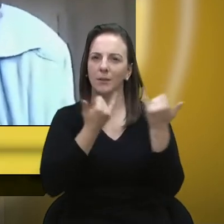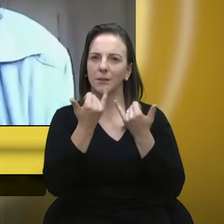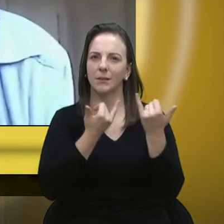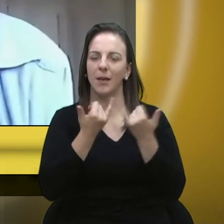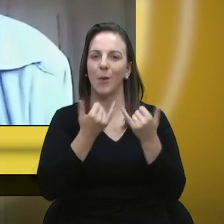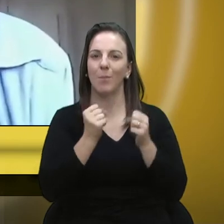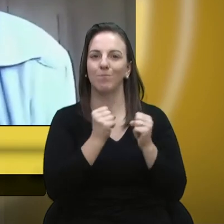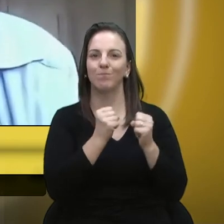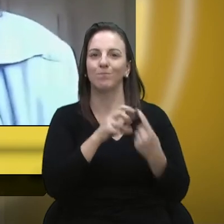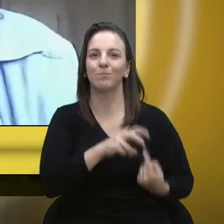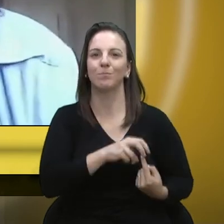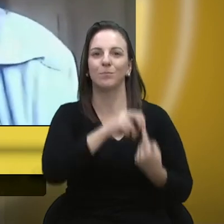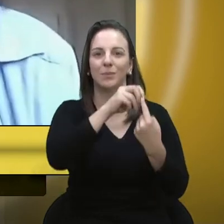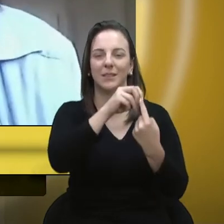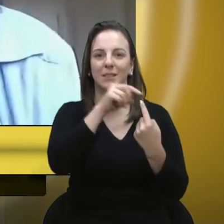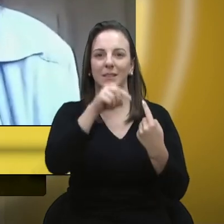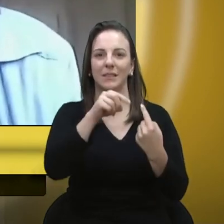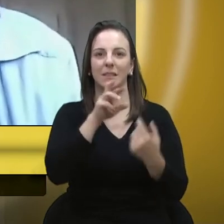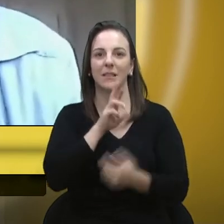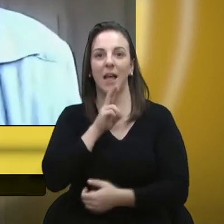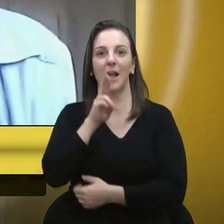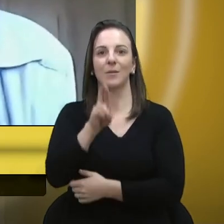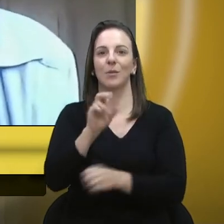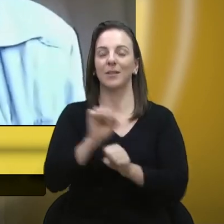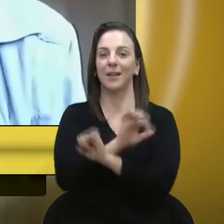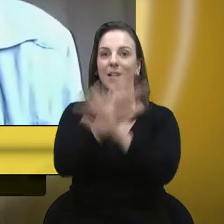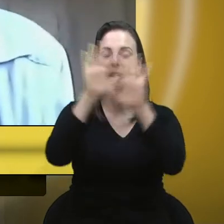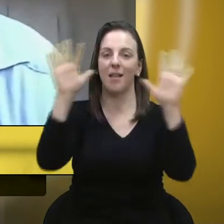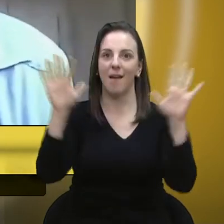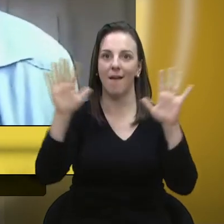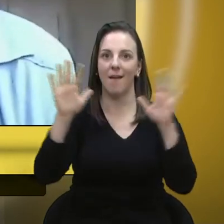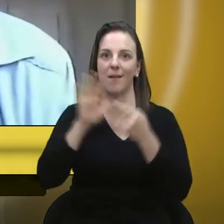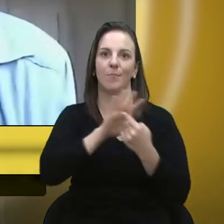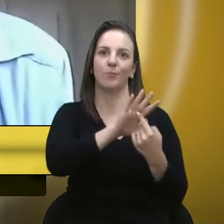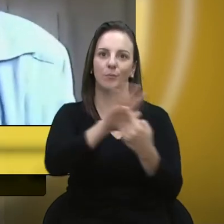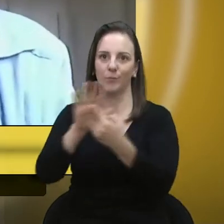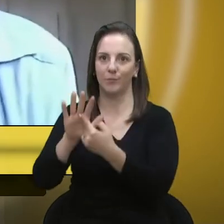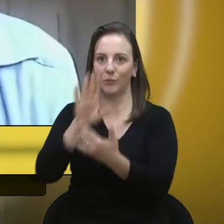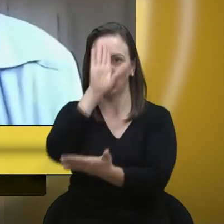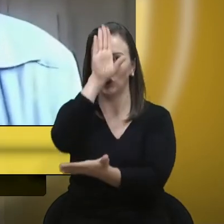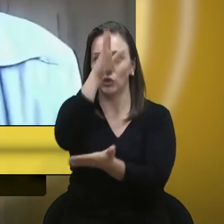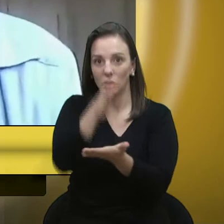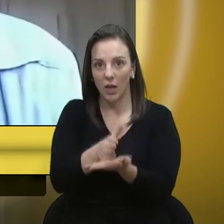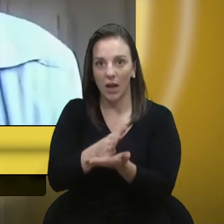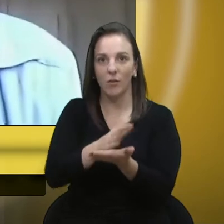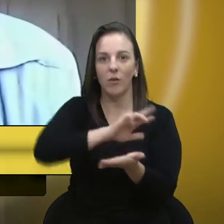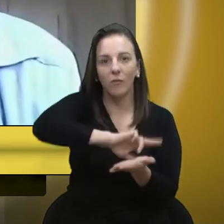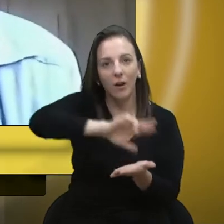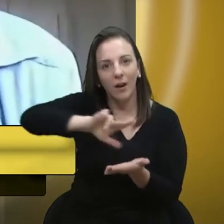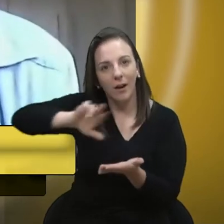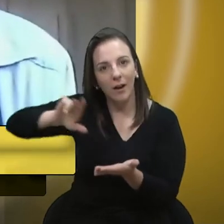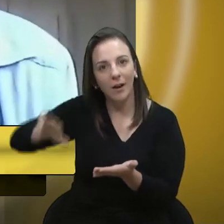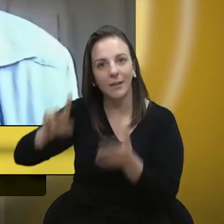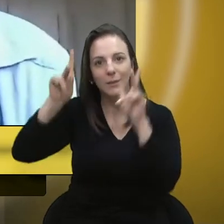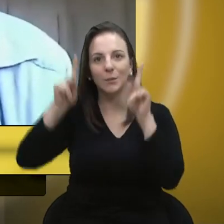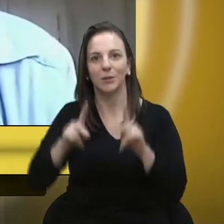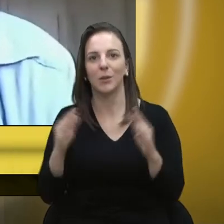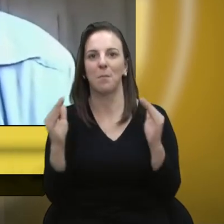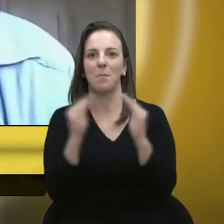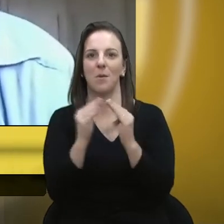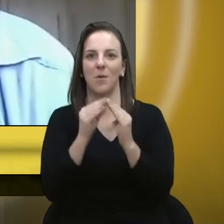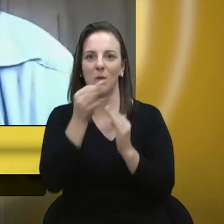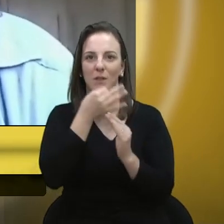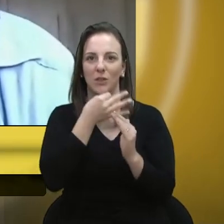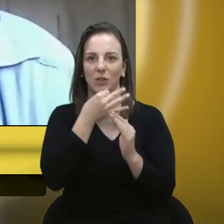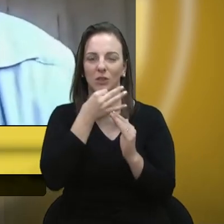podermos dar uma resposta clara e direta a esses tantos moradores de Caxias do Sul, que